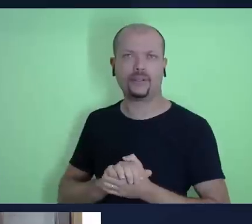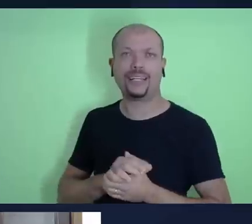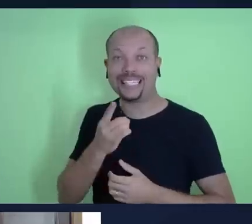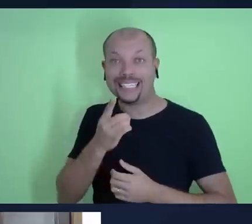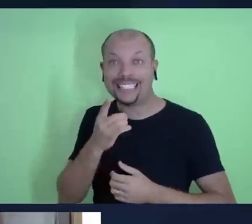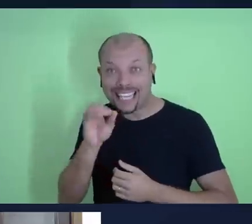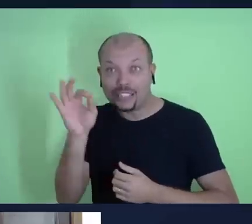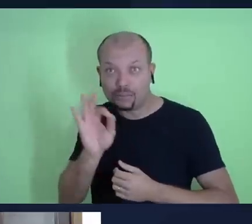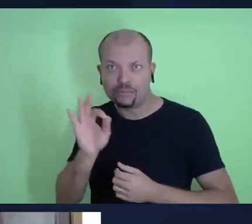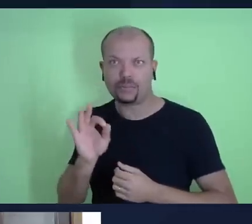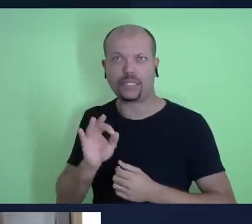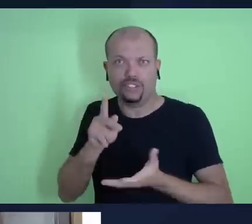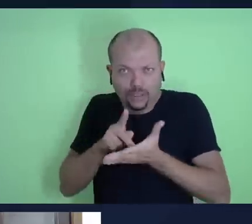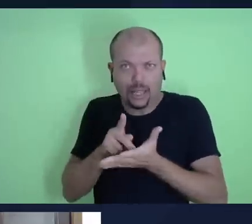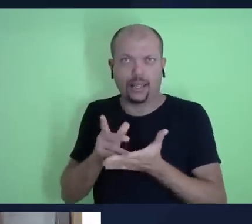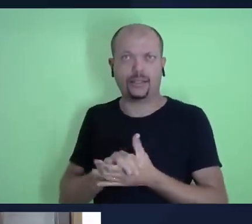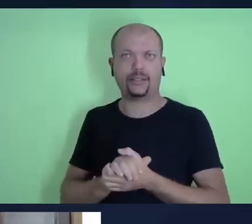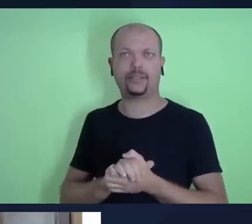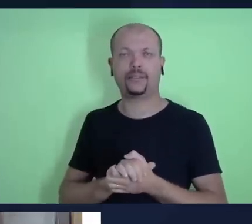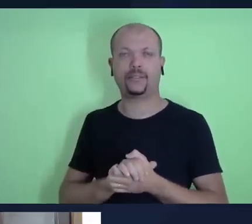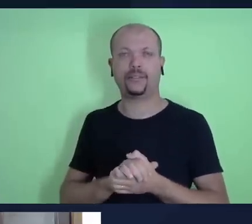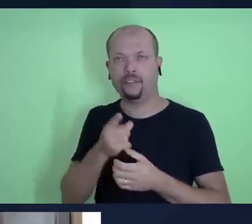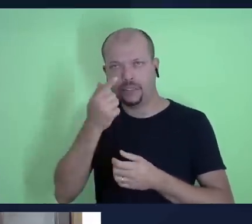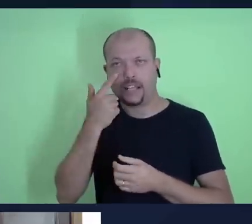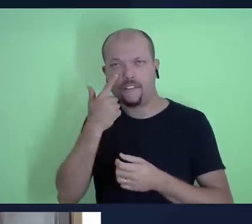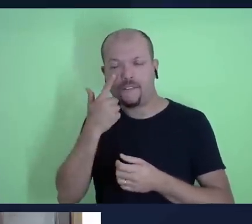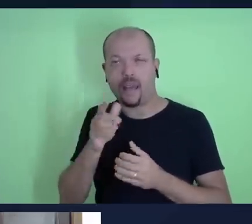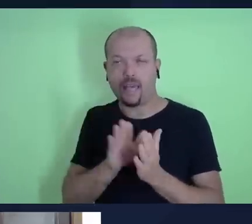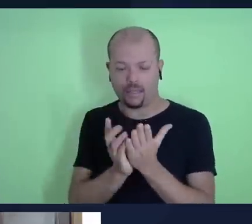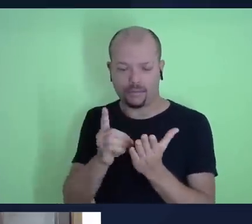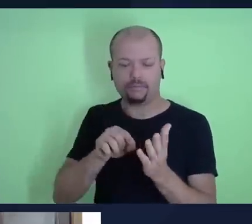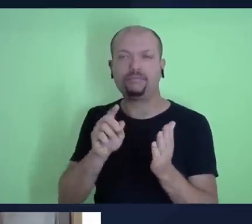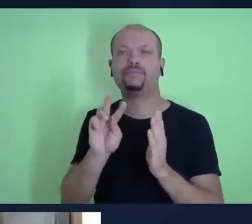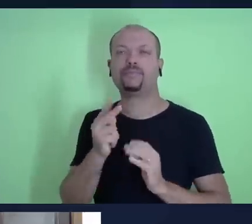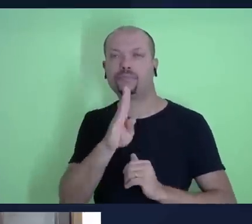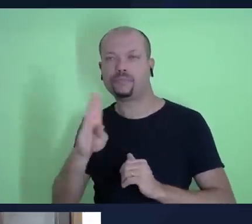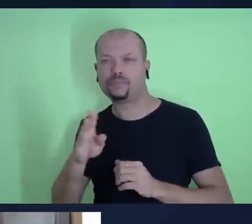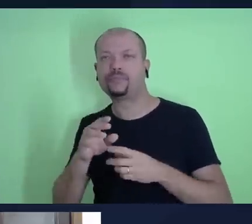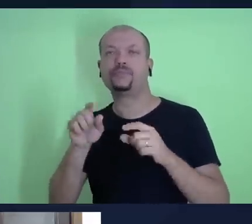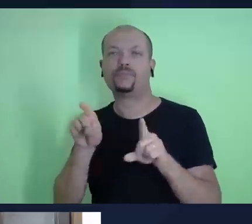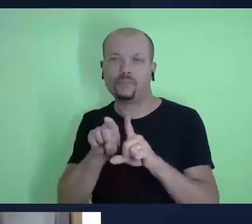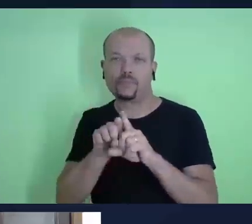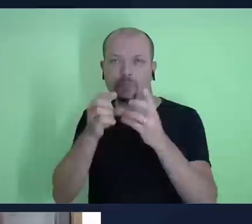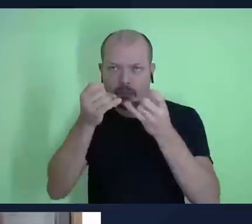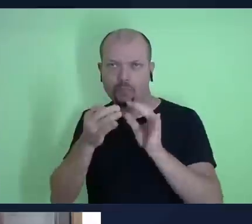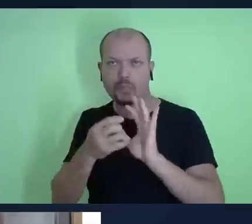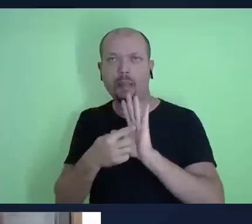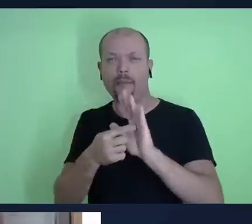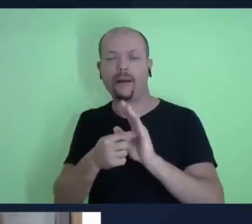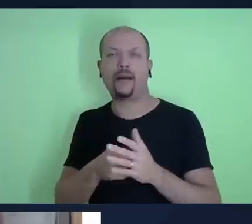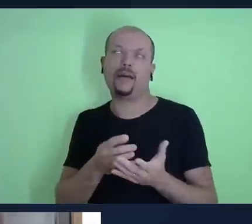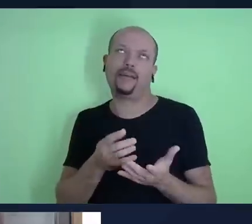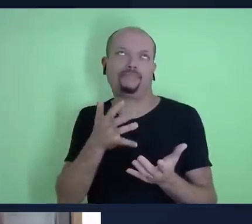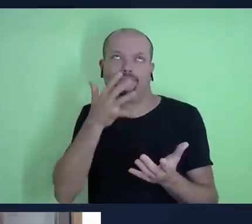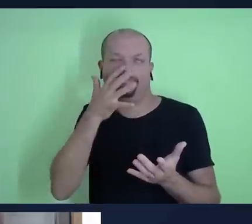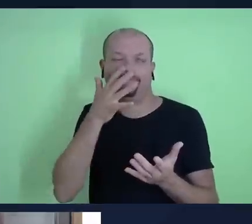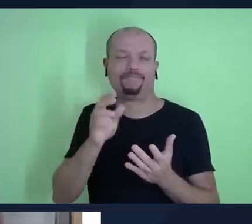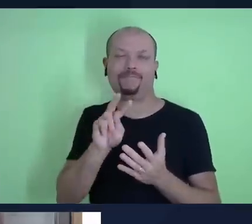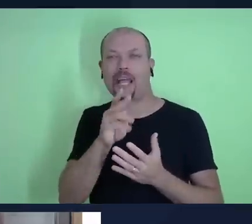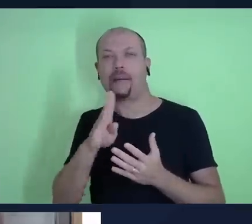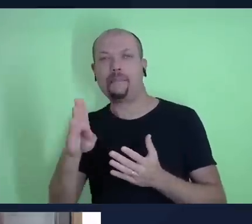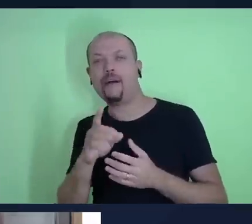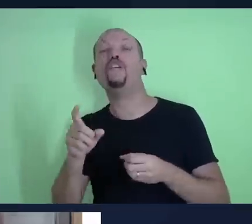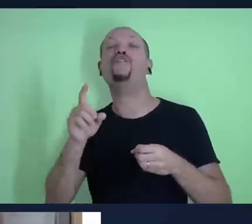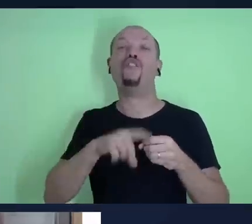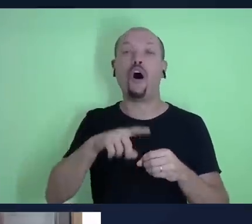né? Você vê nitidamente na Bíblia, e lá em Hebreus da mesma maneira, interessante que o texto de Hebreus volta lá para a situação